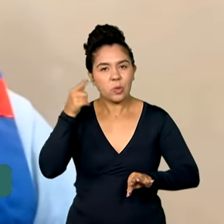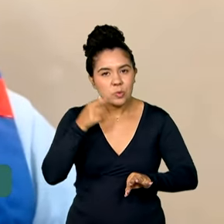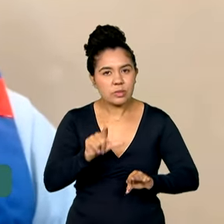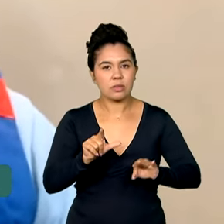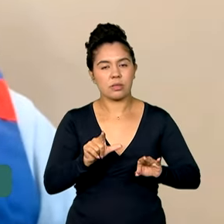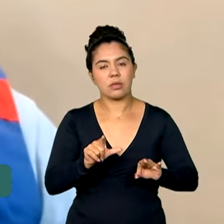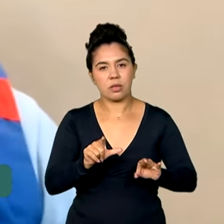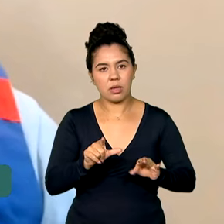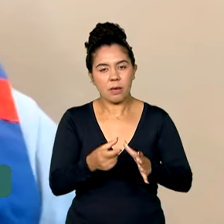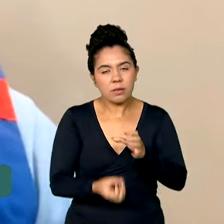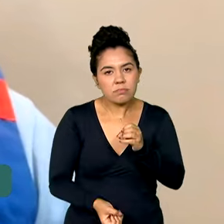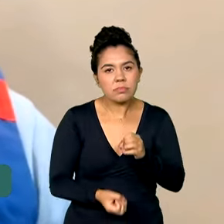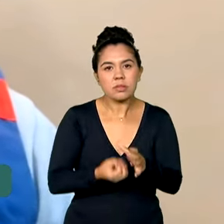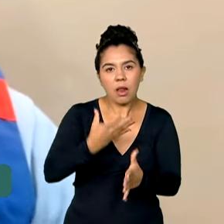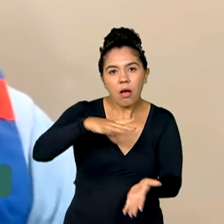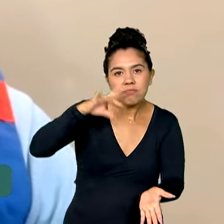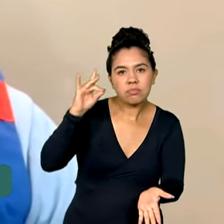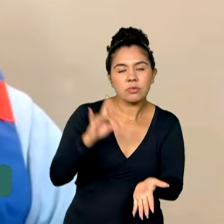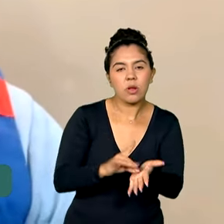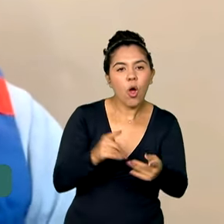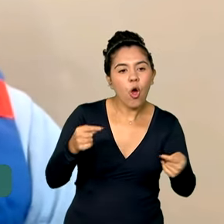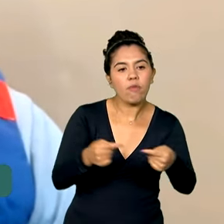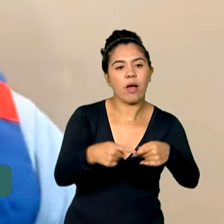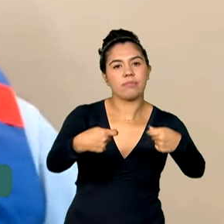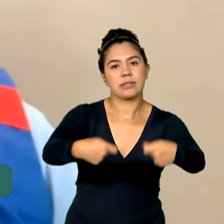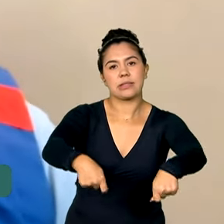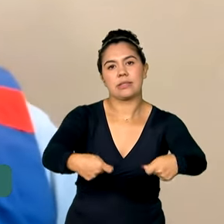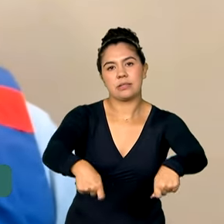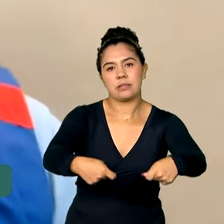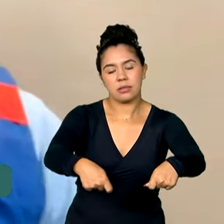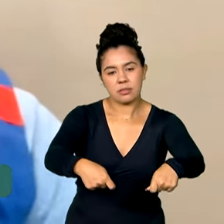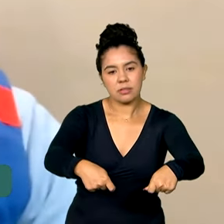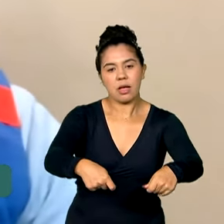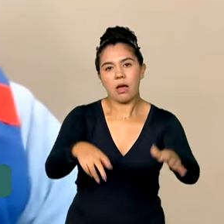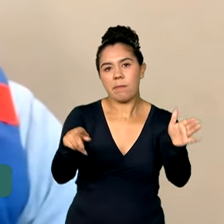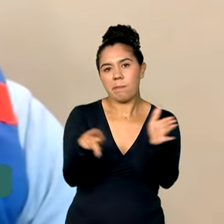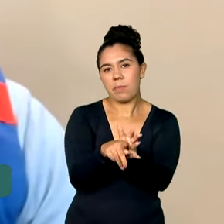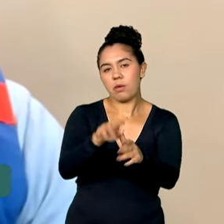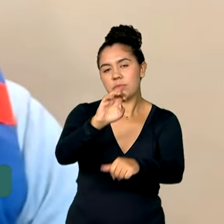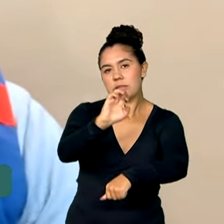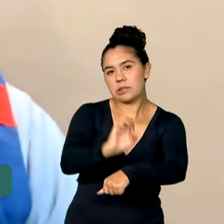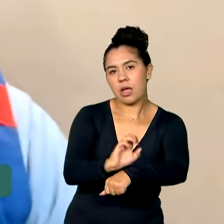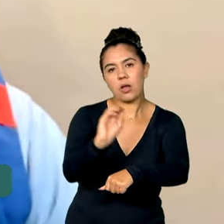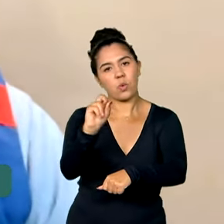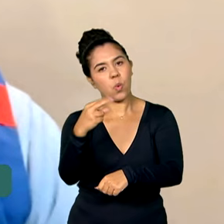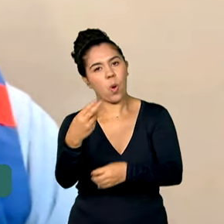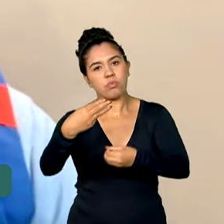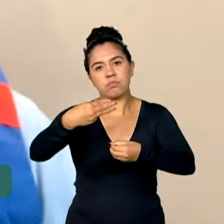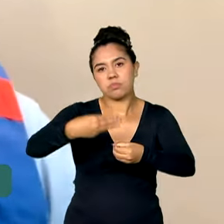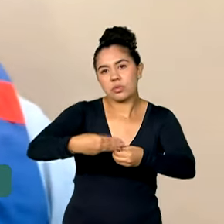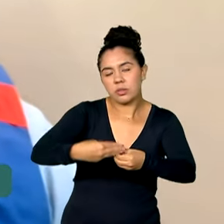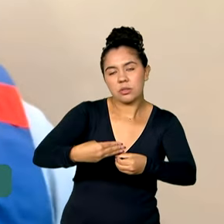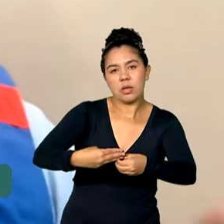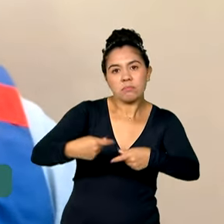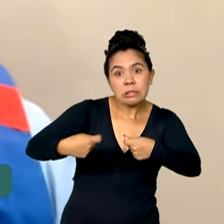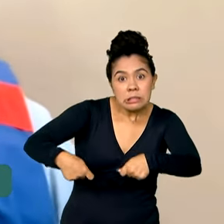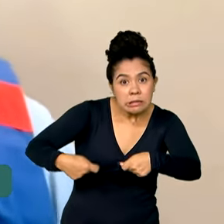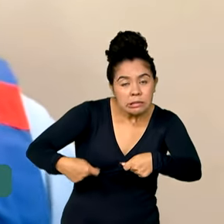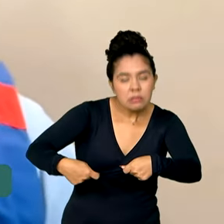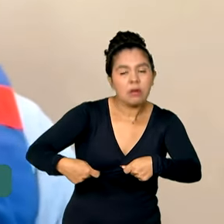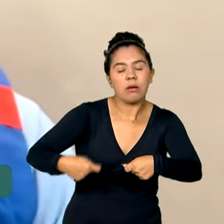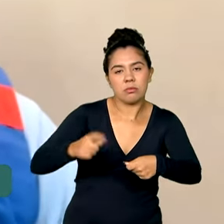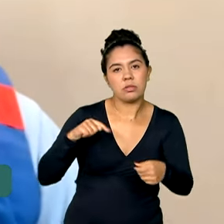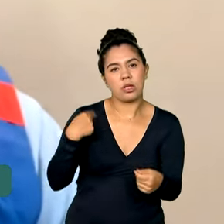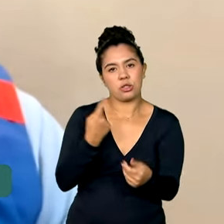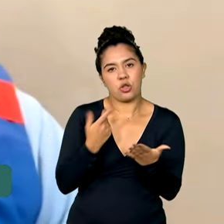montar um efetivo de acordo com a necessidade de parte do estado ou de um município específico e podemos